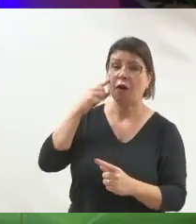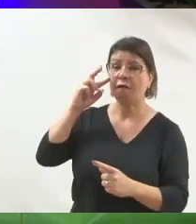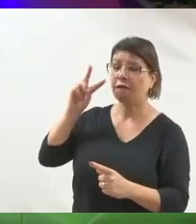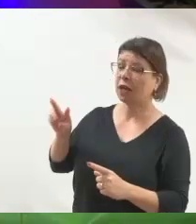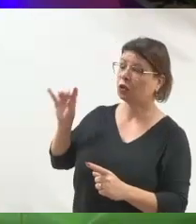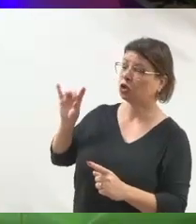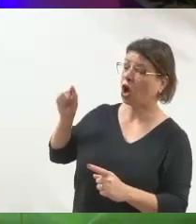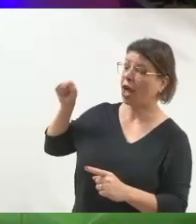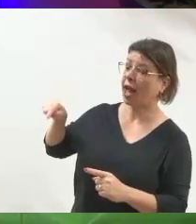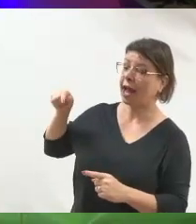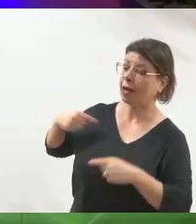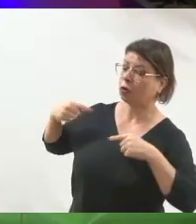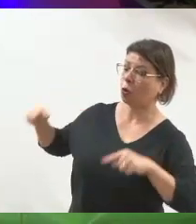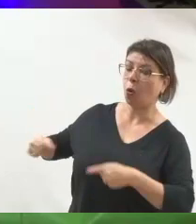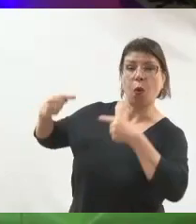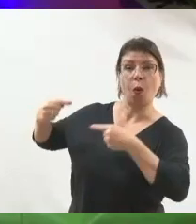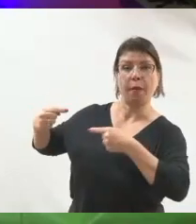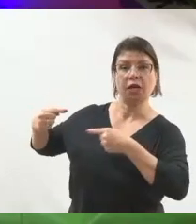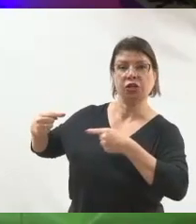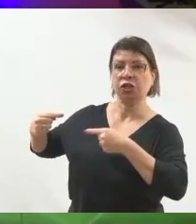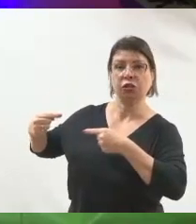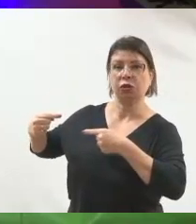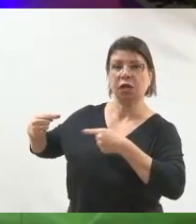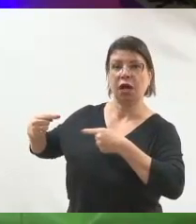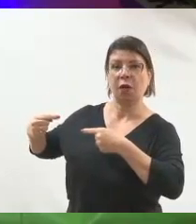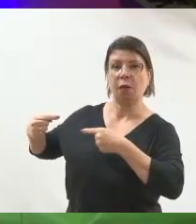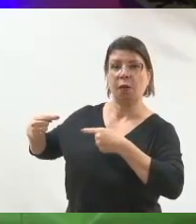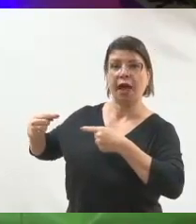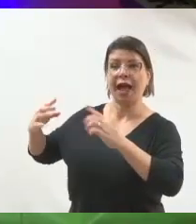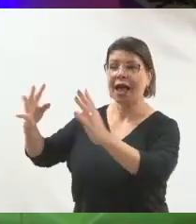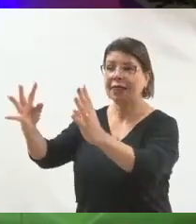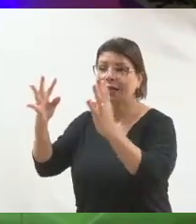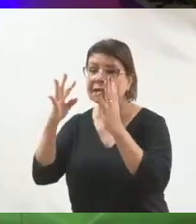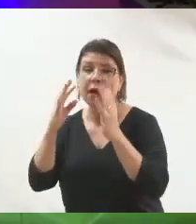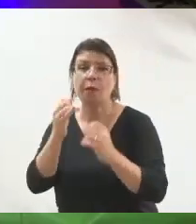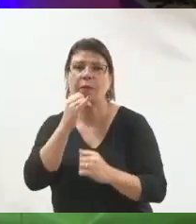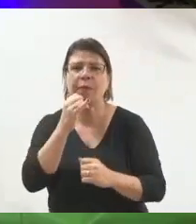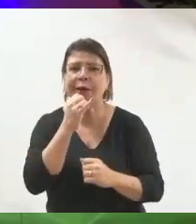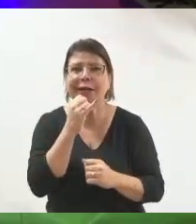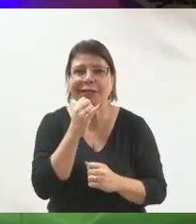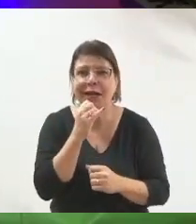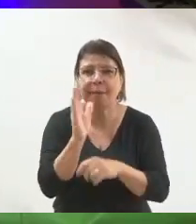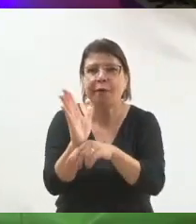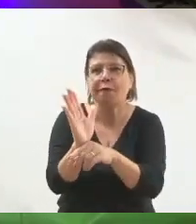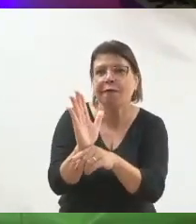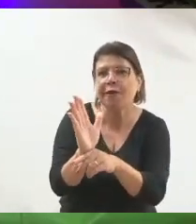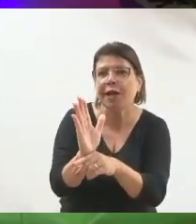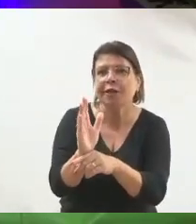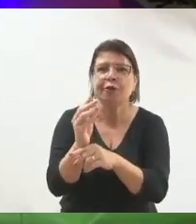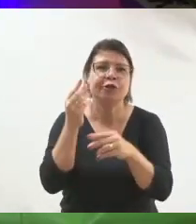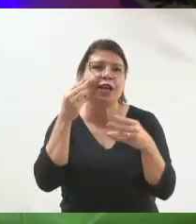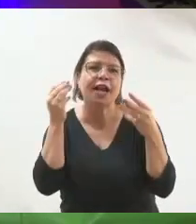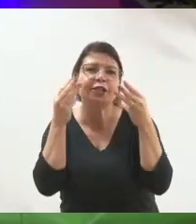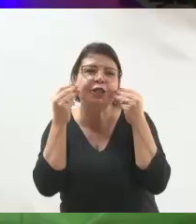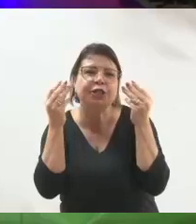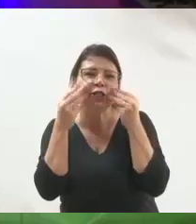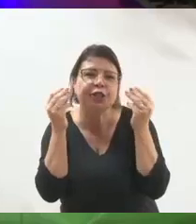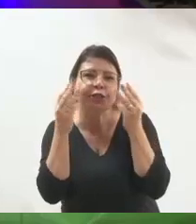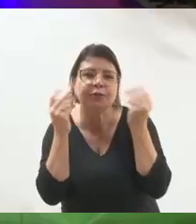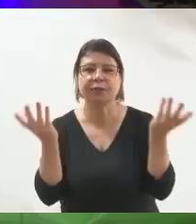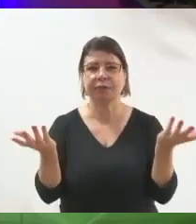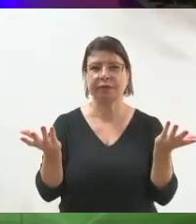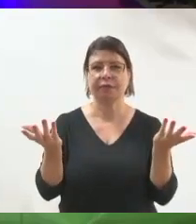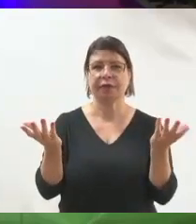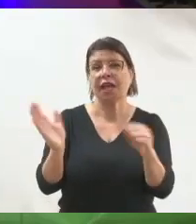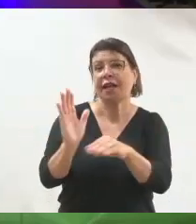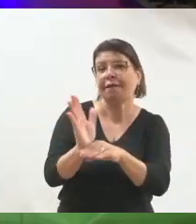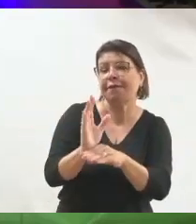digamos assim. A gente não compete com ele. A gente compete com um gatinho fofo, com o vídeo do cachorrinho, com as férias do pessoal